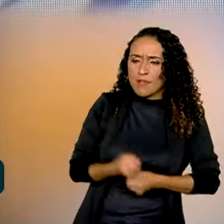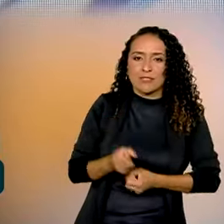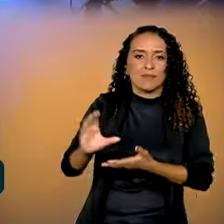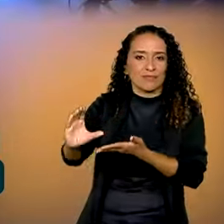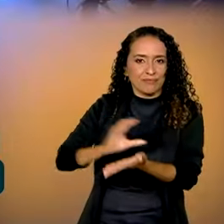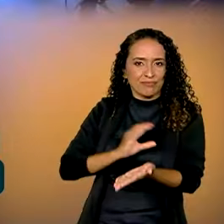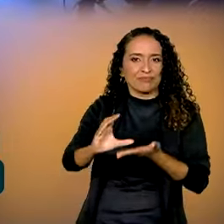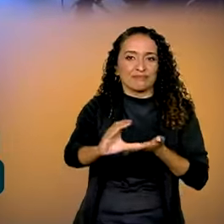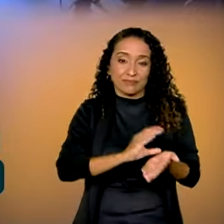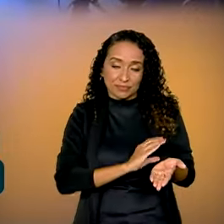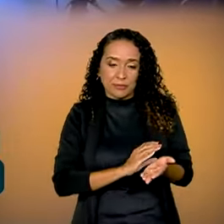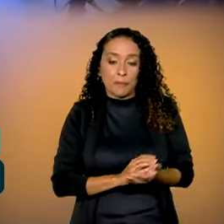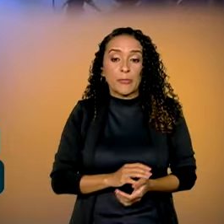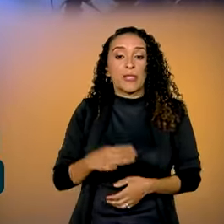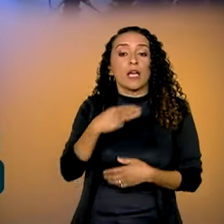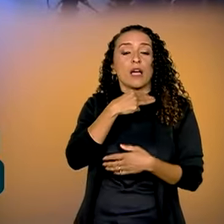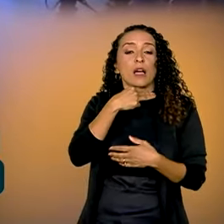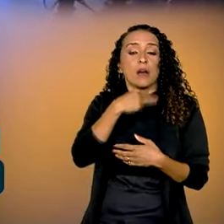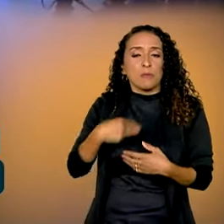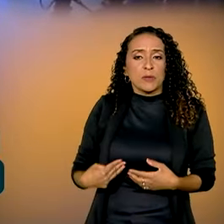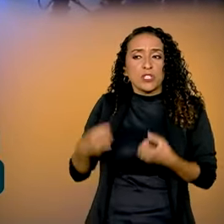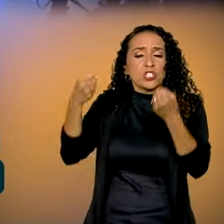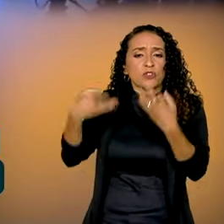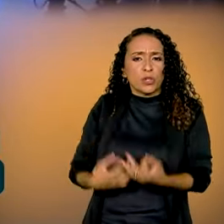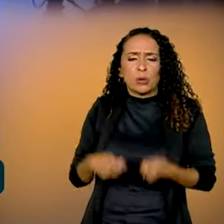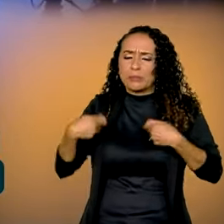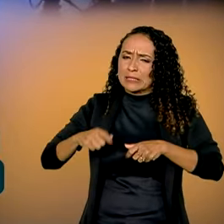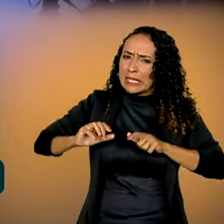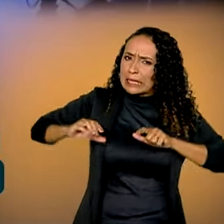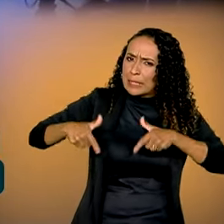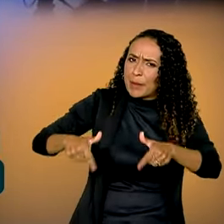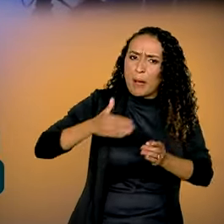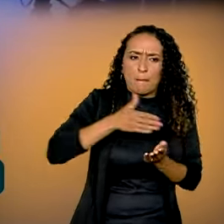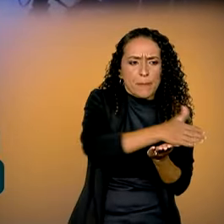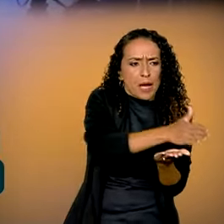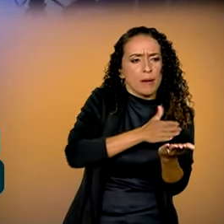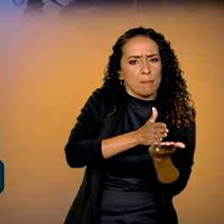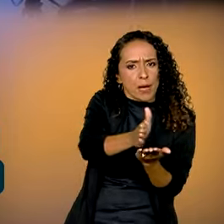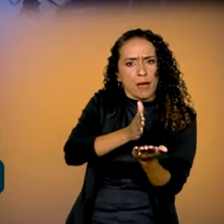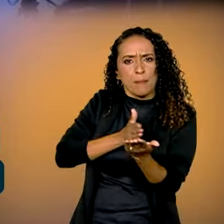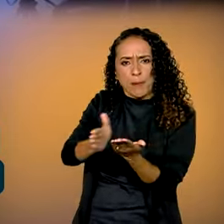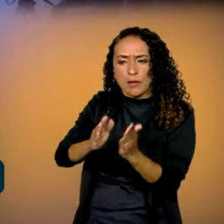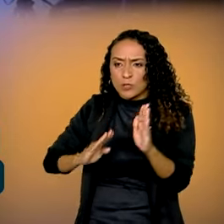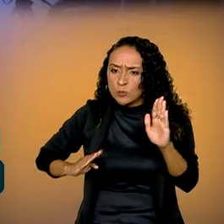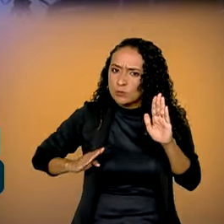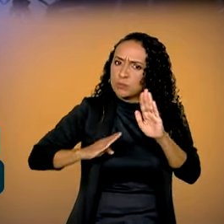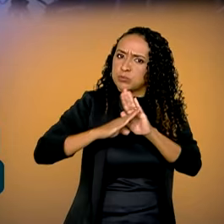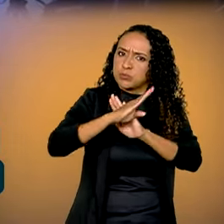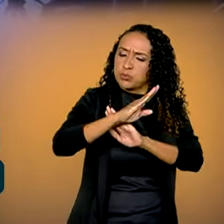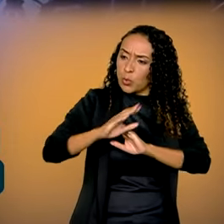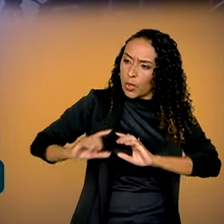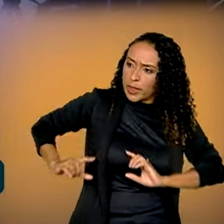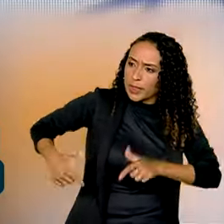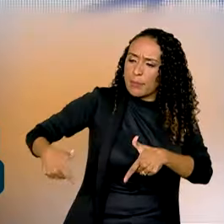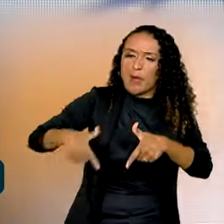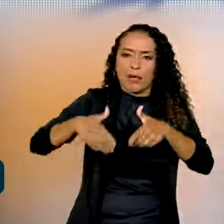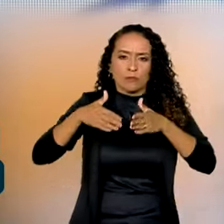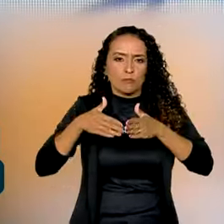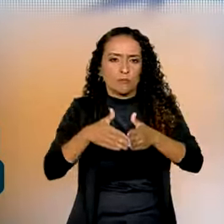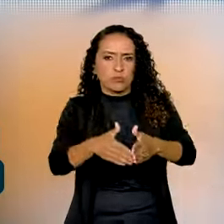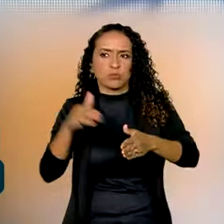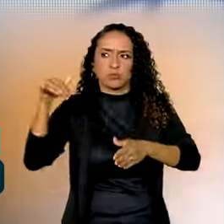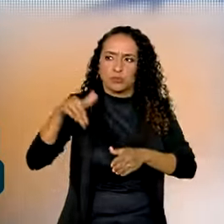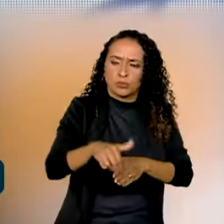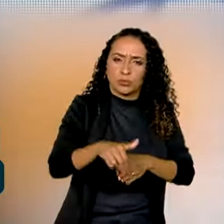investimentos. Para o ministro, é preciso trabalhar em várias vertentes para elevar o nível de serviço portuário no país e